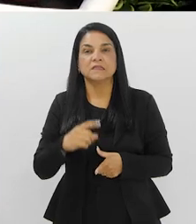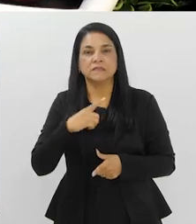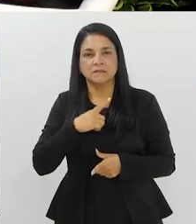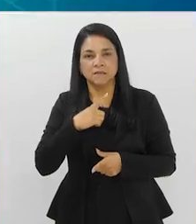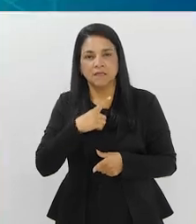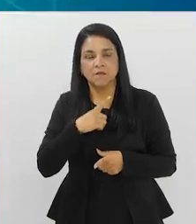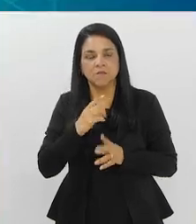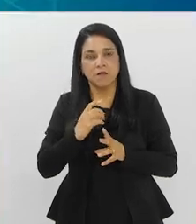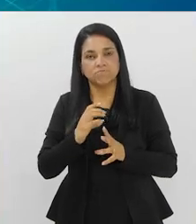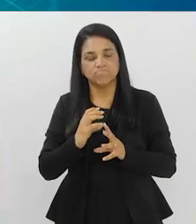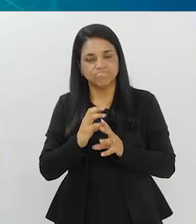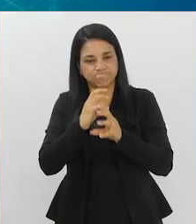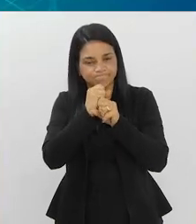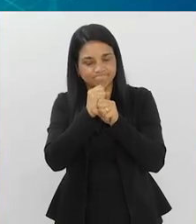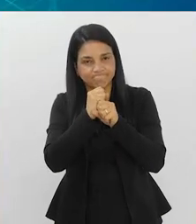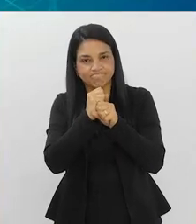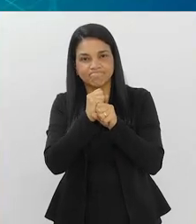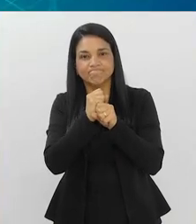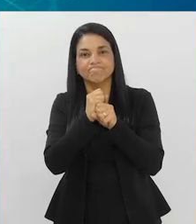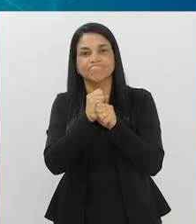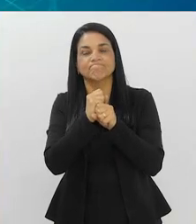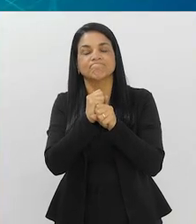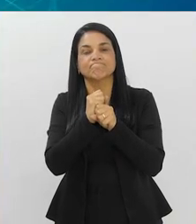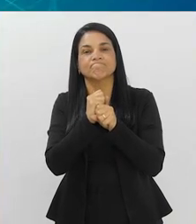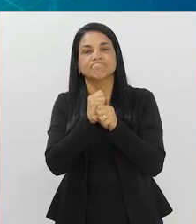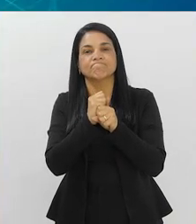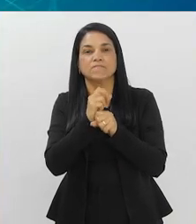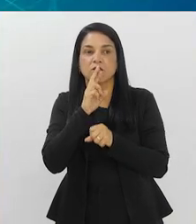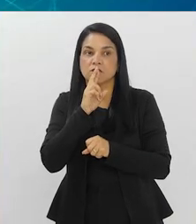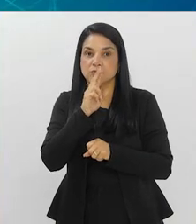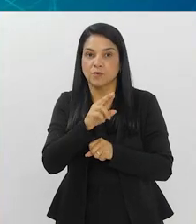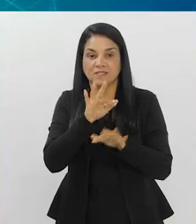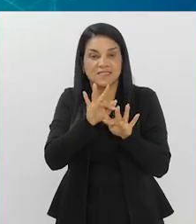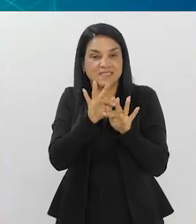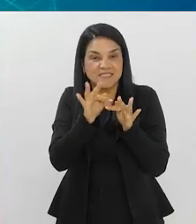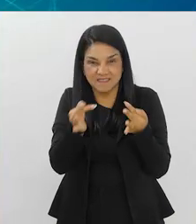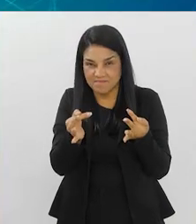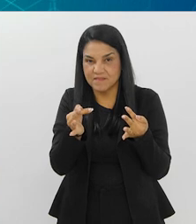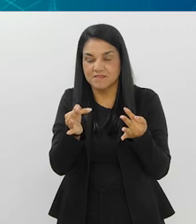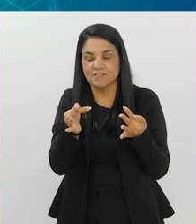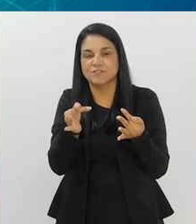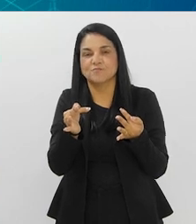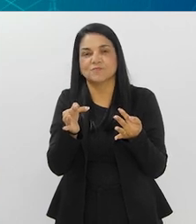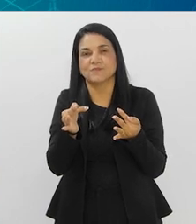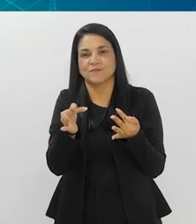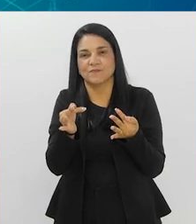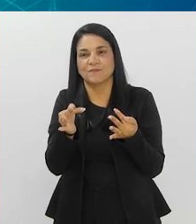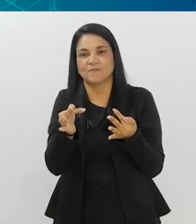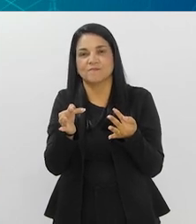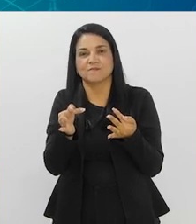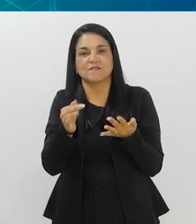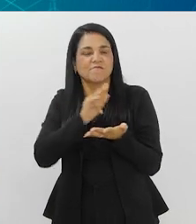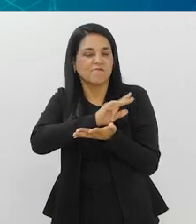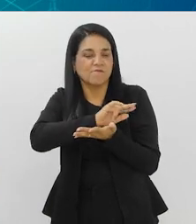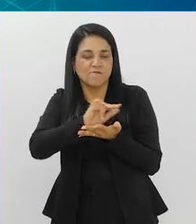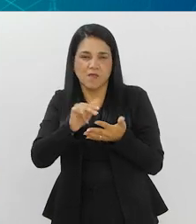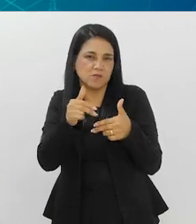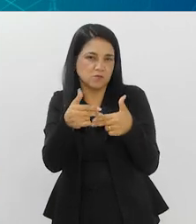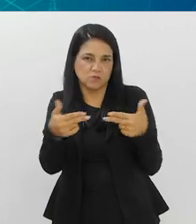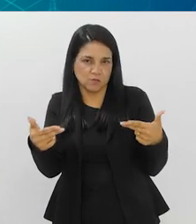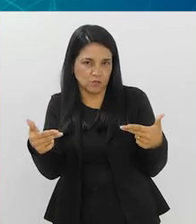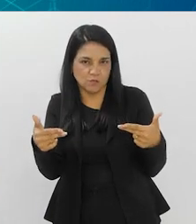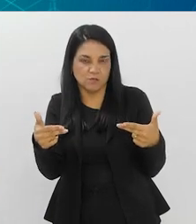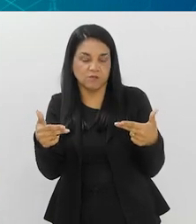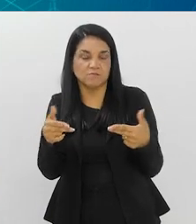Existe uma equação muito simples, apesar do assunto não ser nada simples, né? São vários